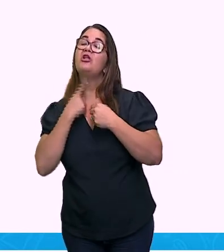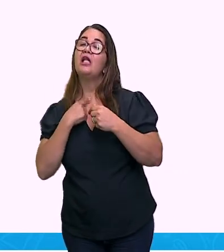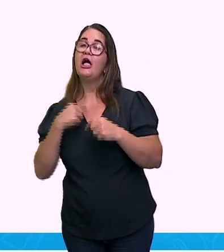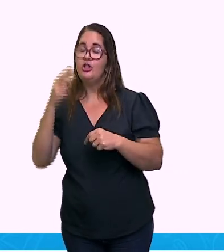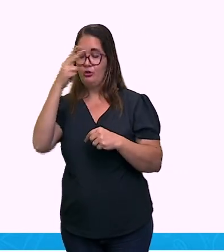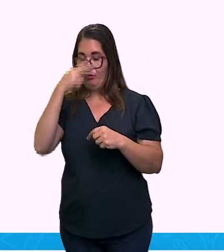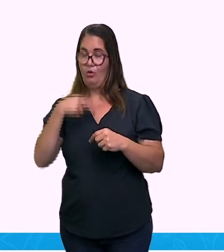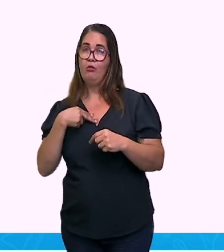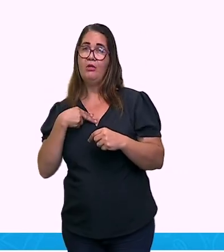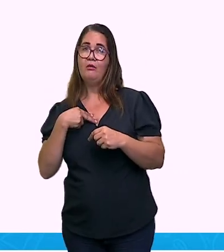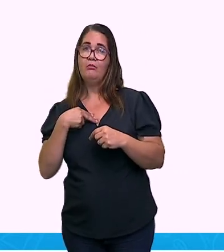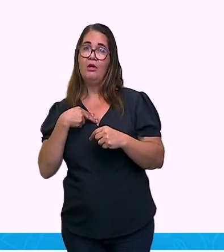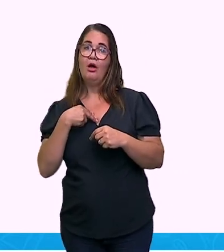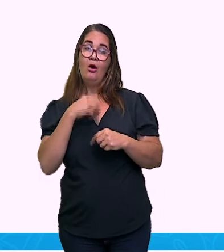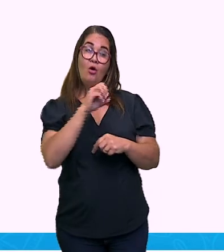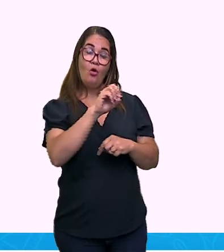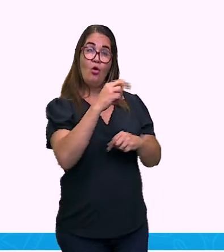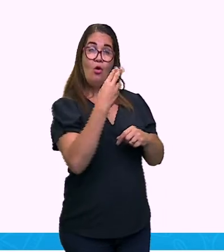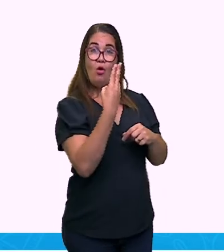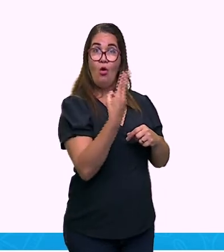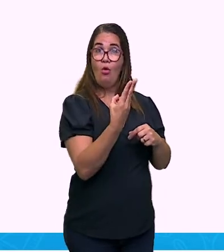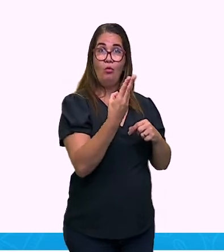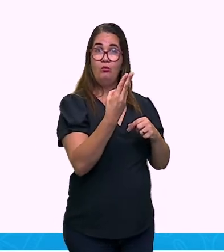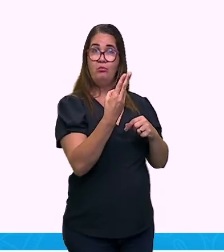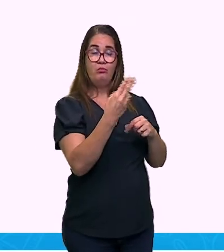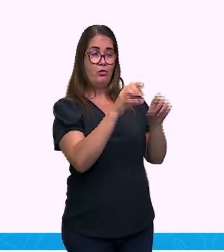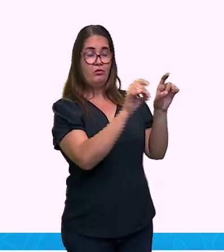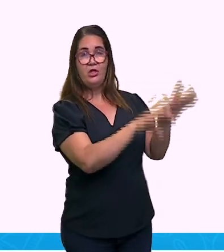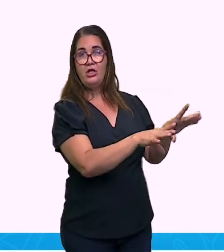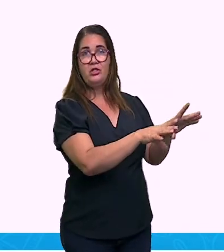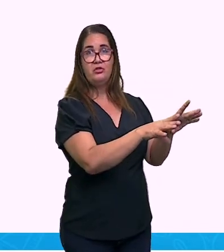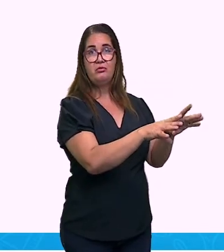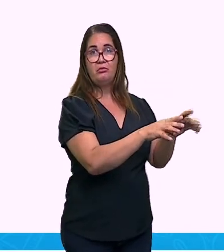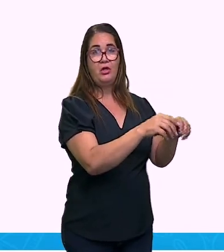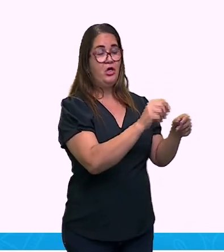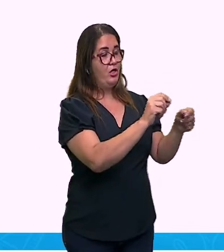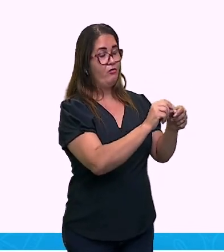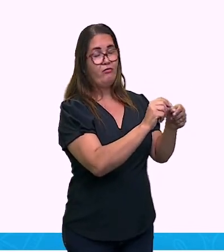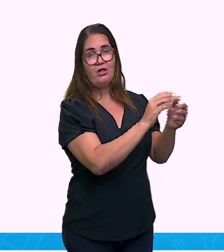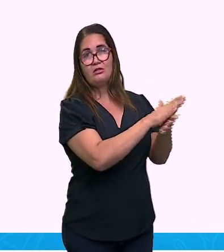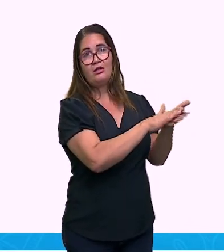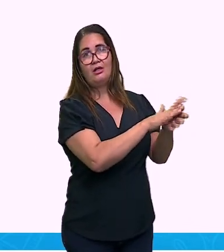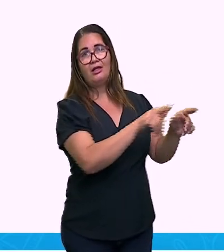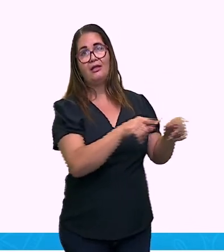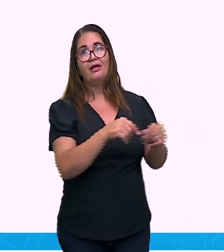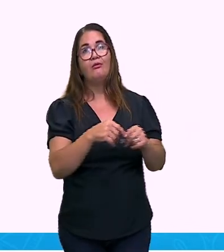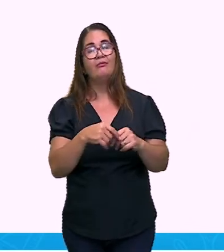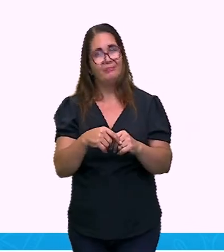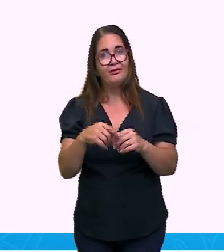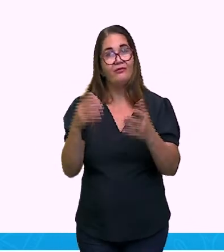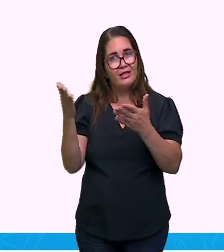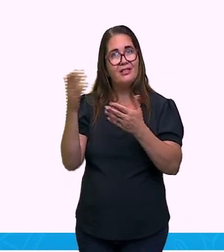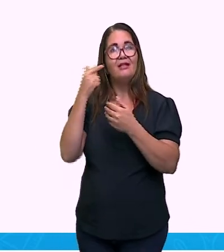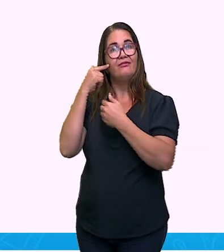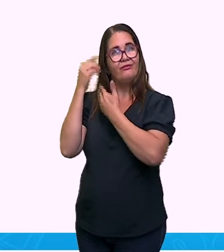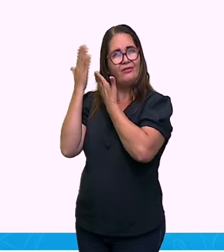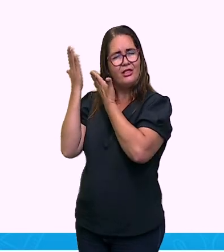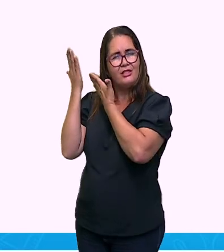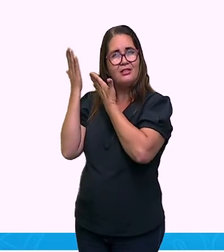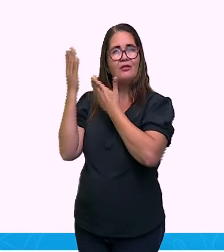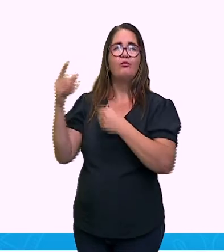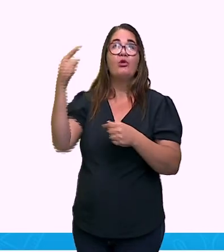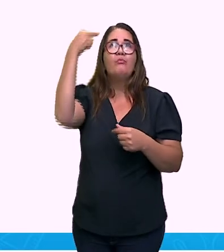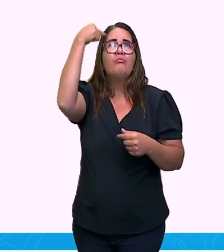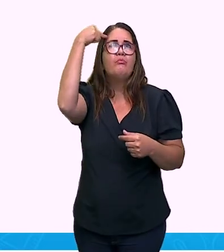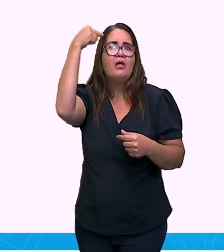coordenada alternativa. Muito bem. Eu tenho ideia de quê? De opções. Penso.